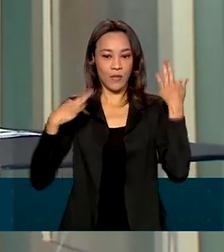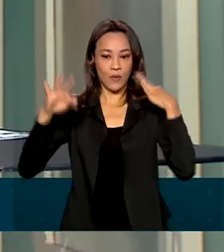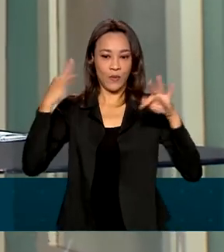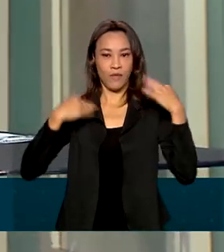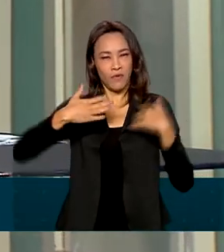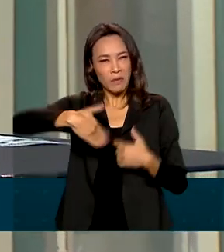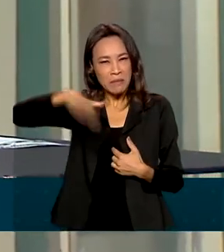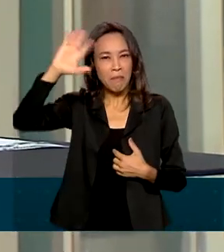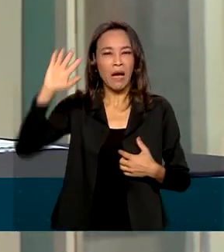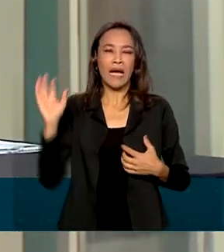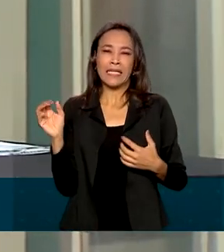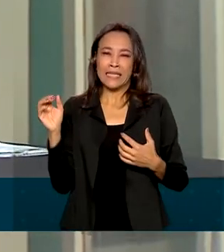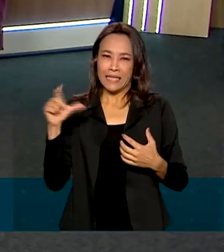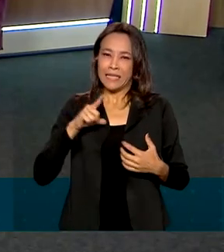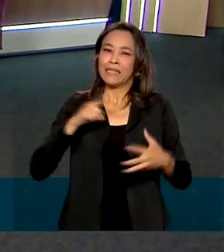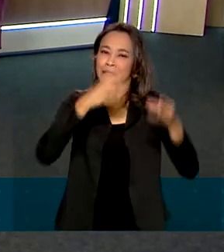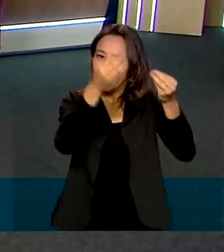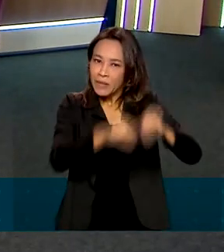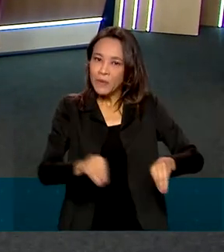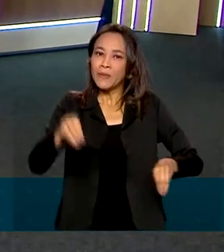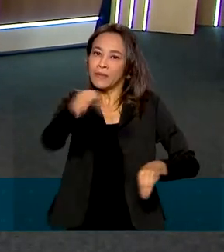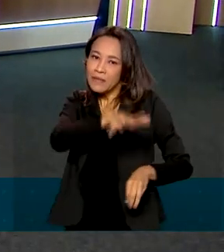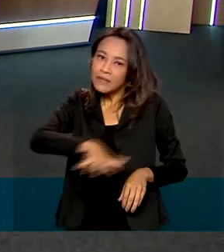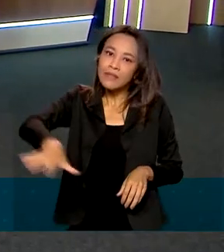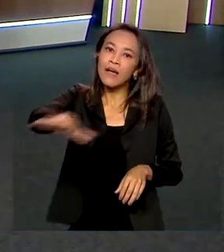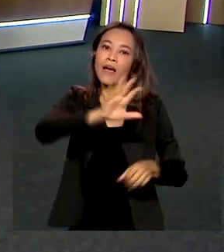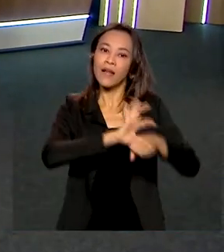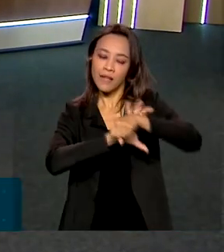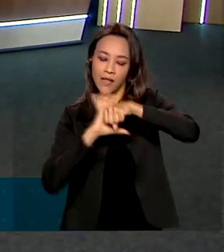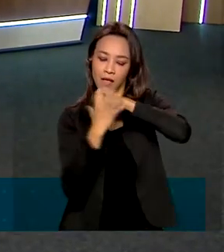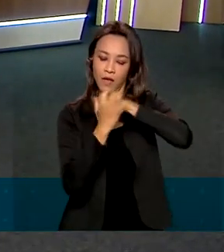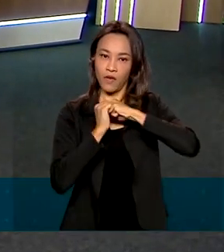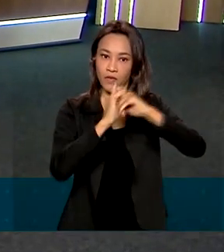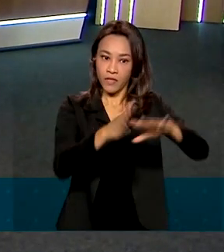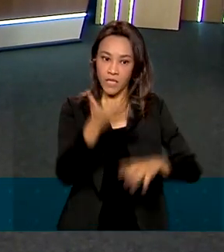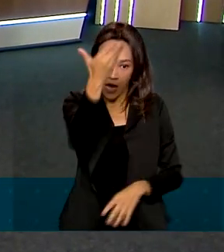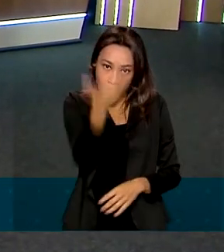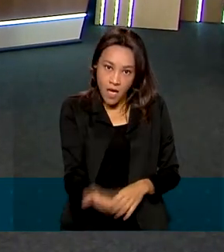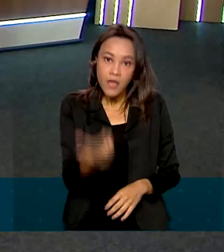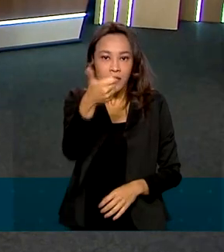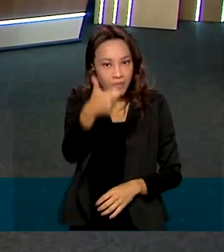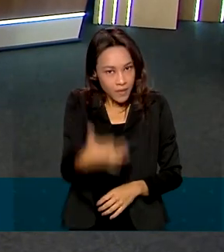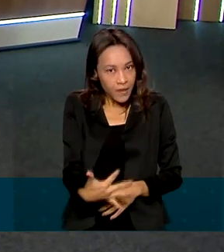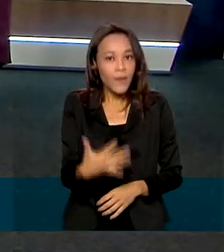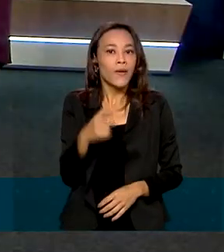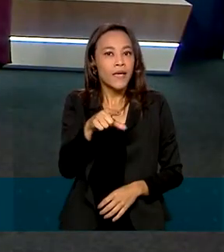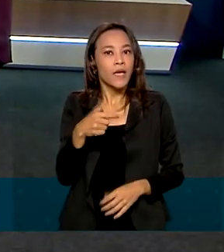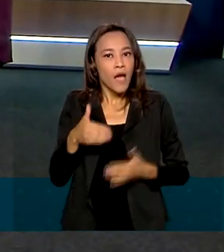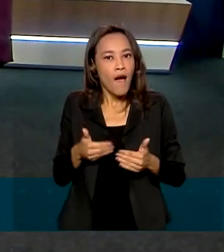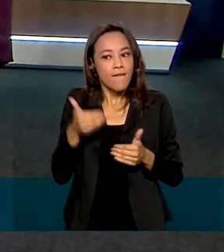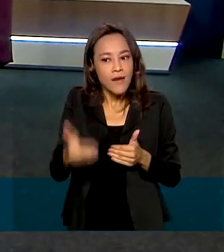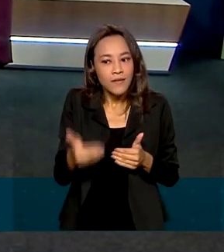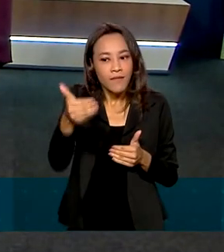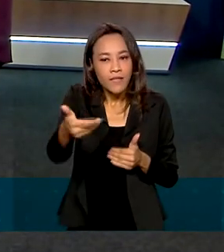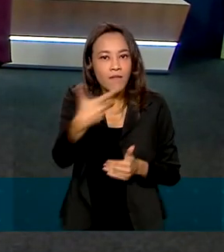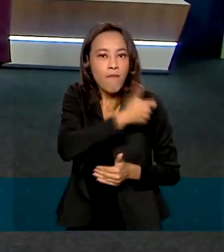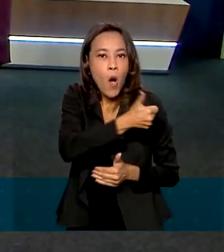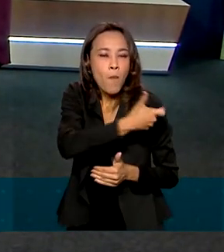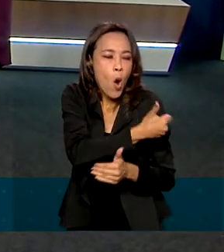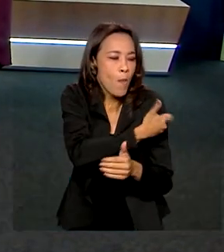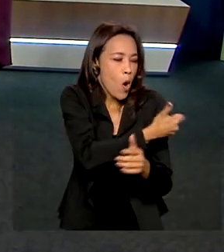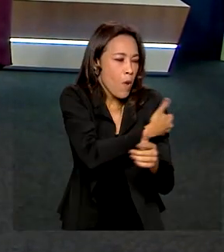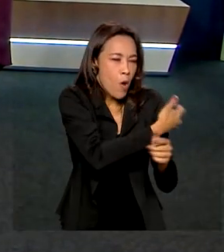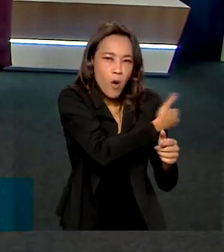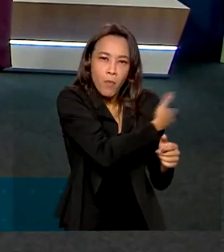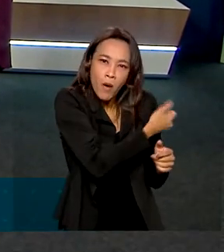pela pandemia de Covid-19. Mas Gilson Machado Filho acredita que com o avanço da vacinação e os protocolos de higiene e